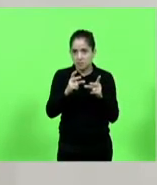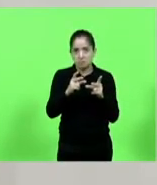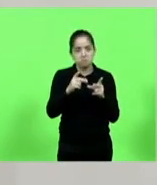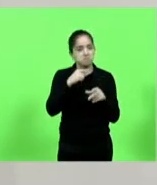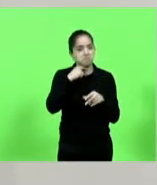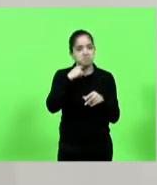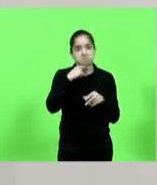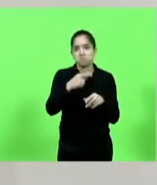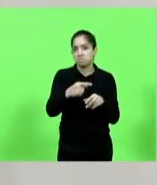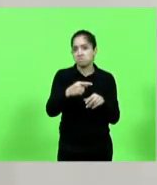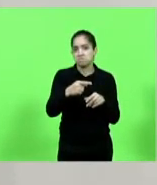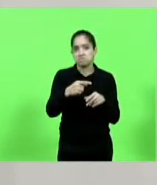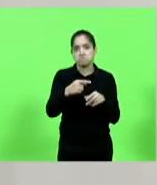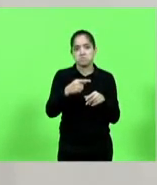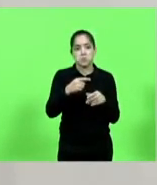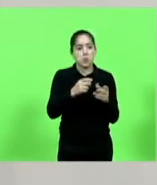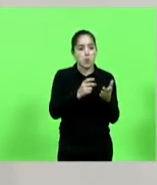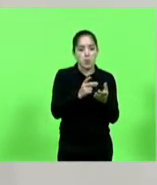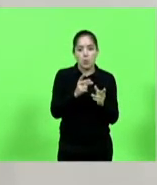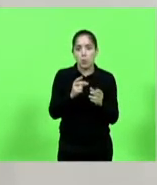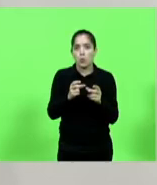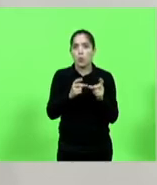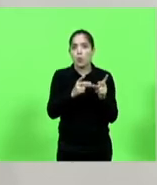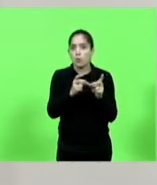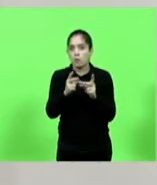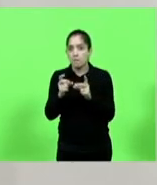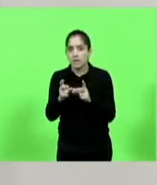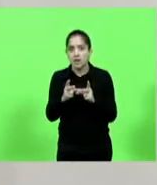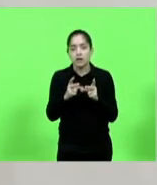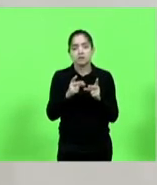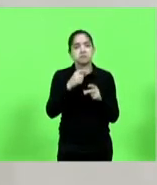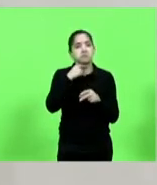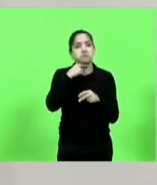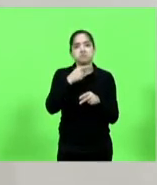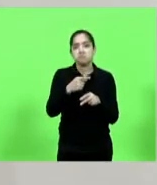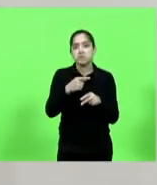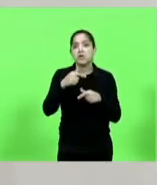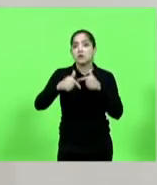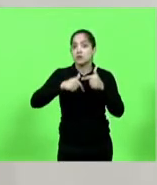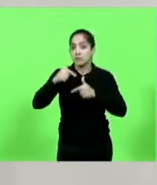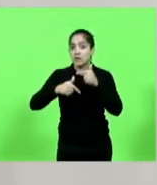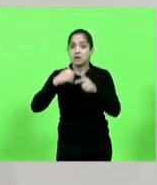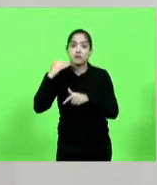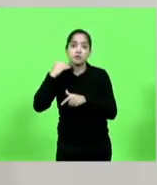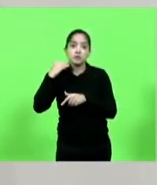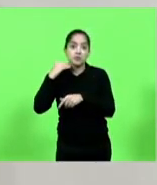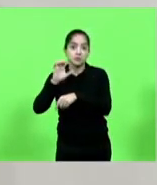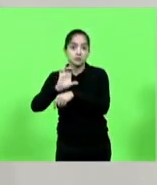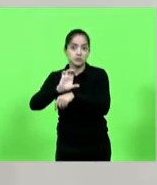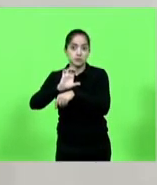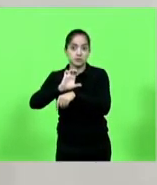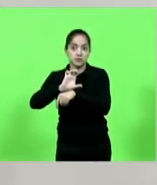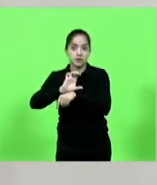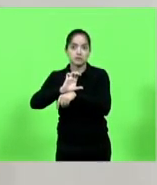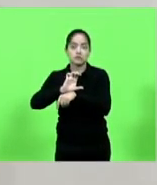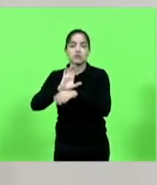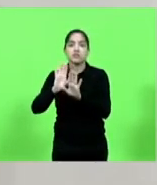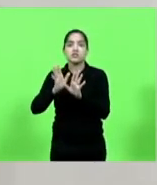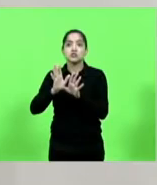não sabia comprar. Trabalhava no Banco do Estado, deputado Sargento Lima, por 11 anos.